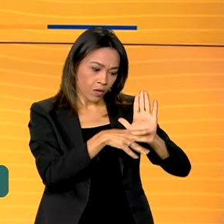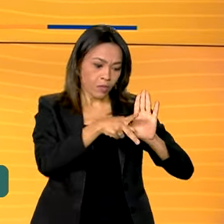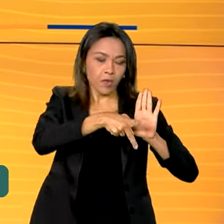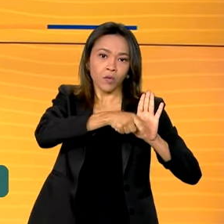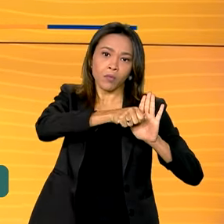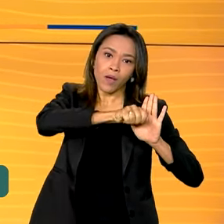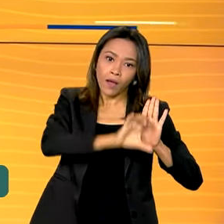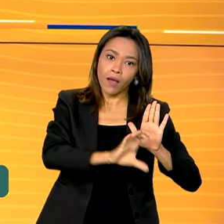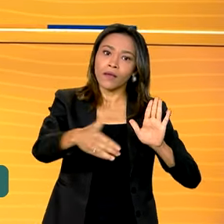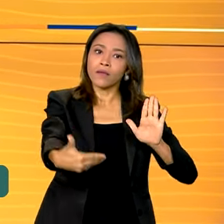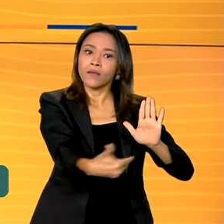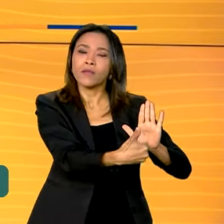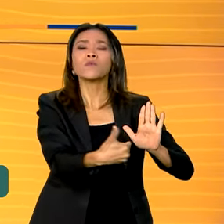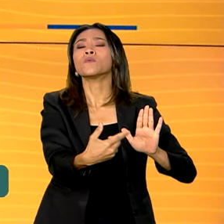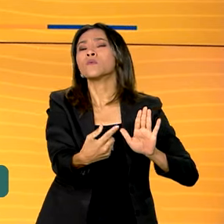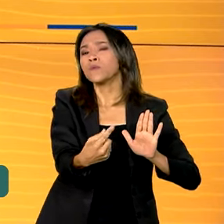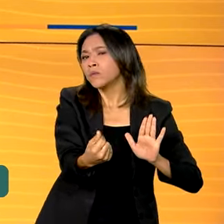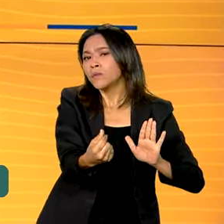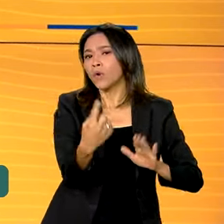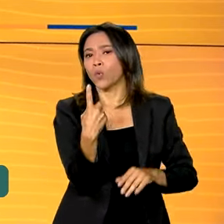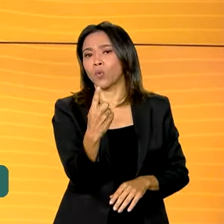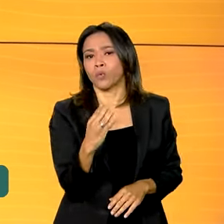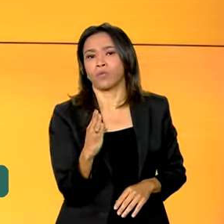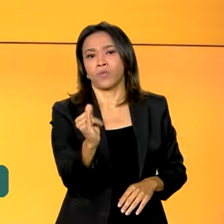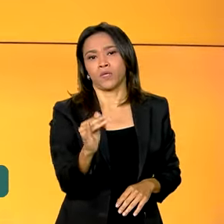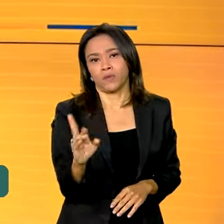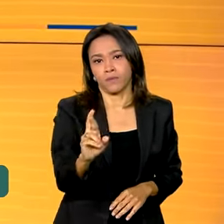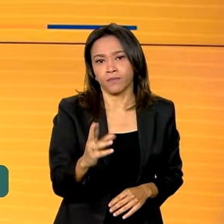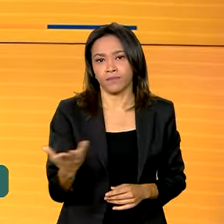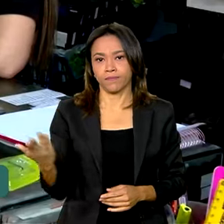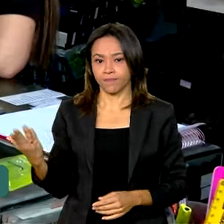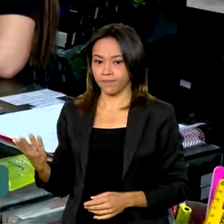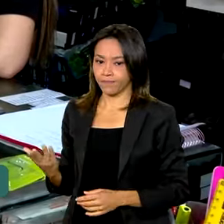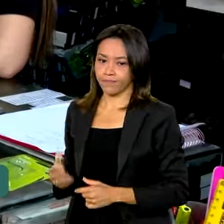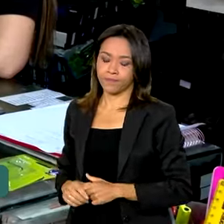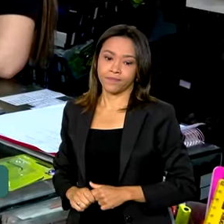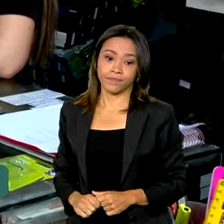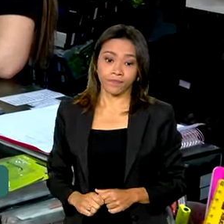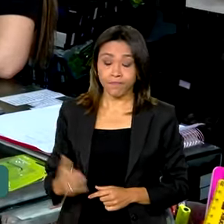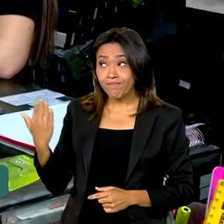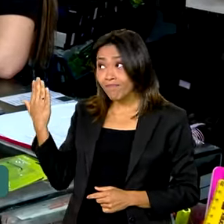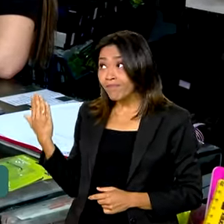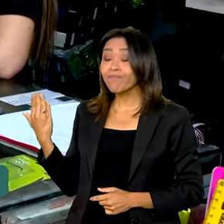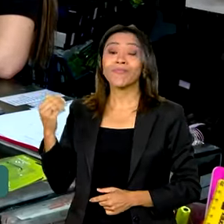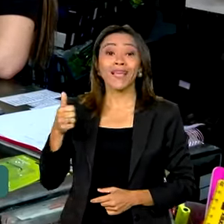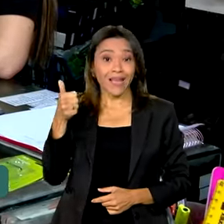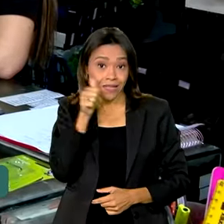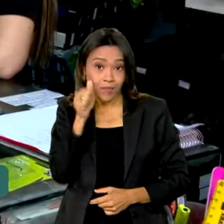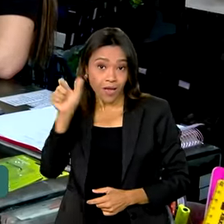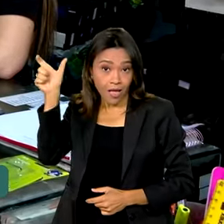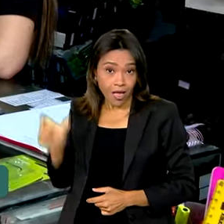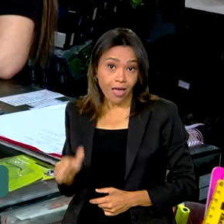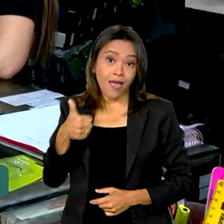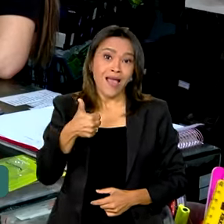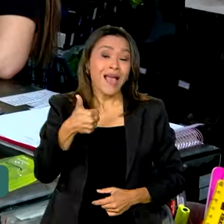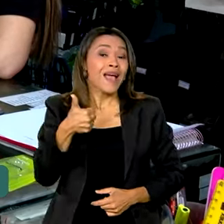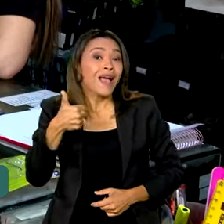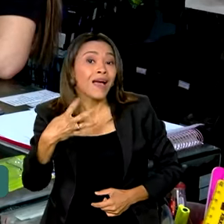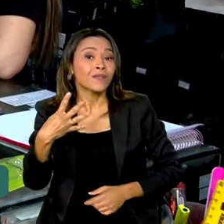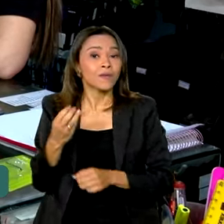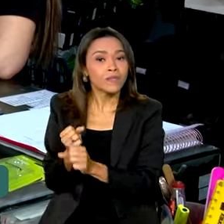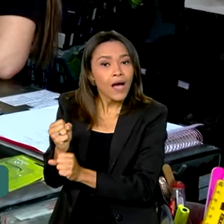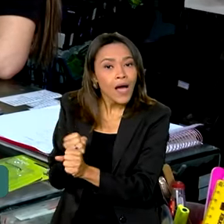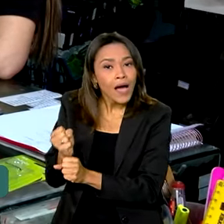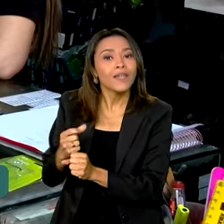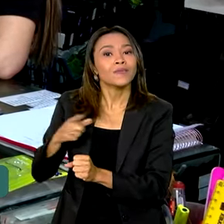Aceleração do Crescimento, chegará a um bilhão de reais. Há 14 anos, Flávia mantém uma loja de materiais de